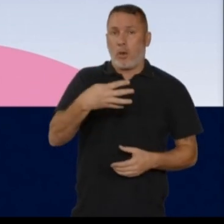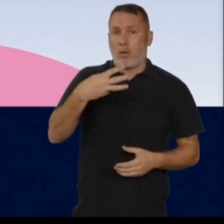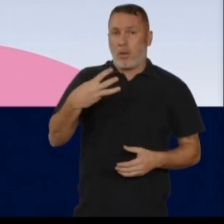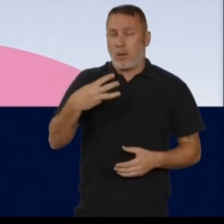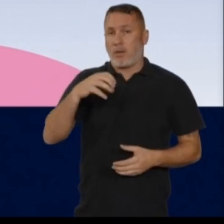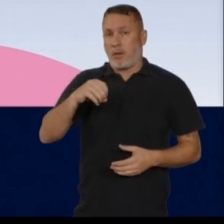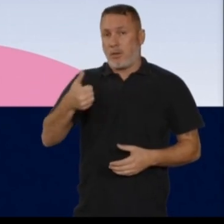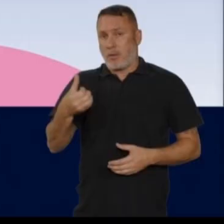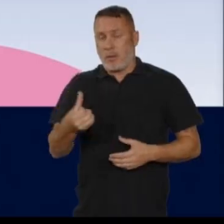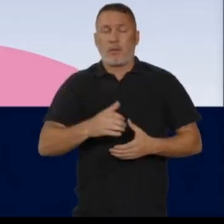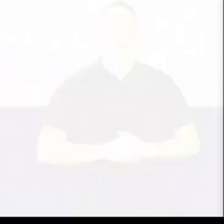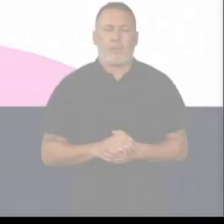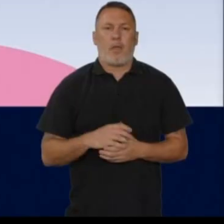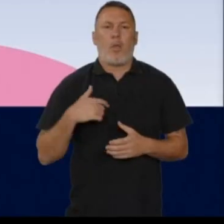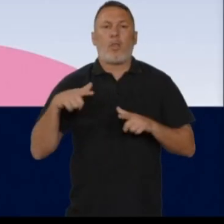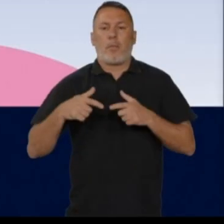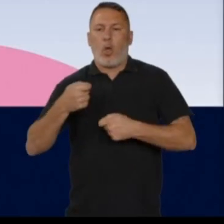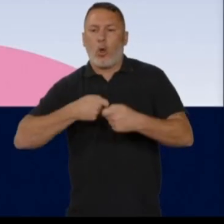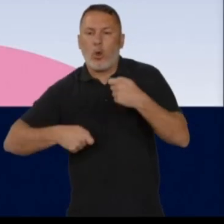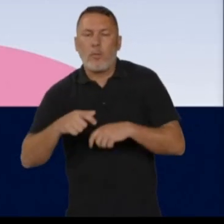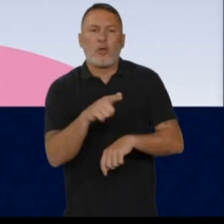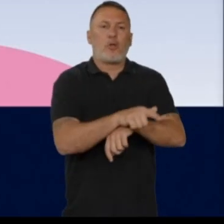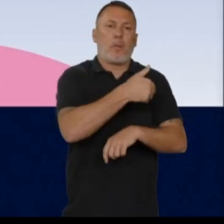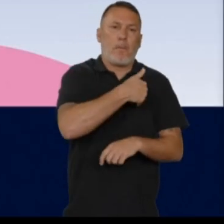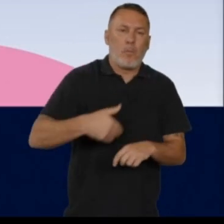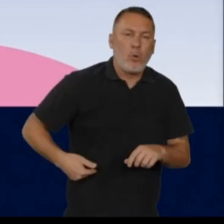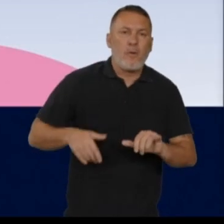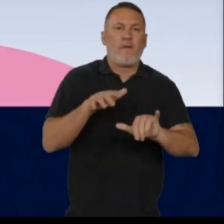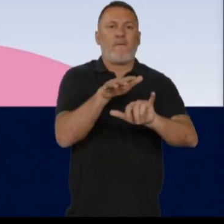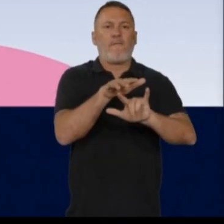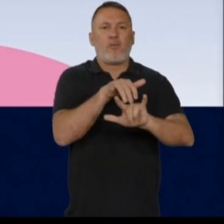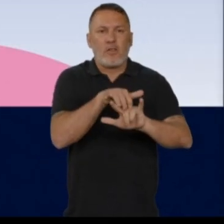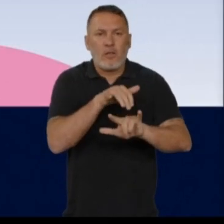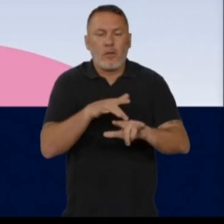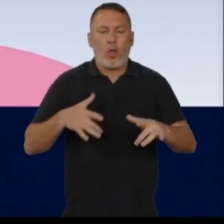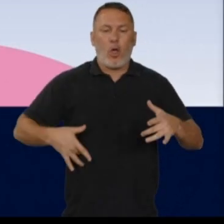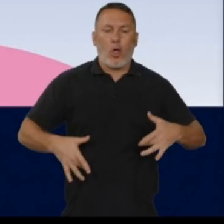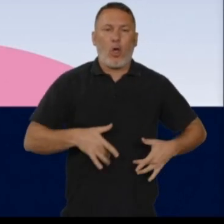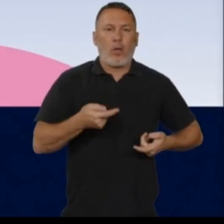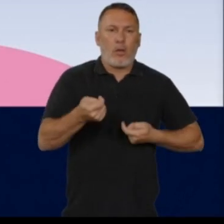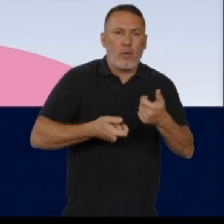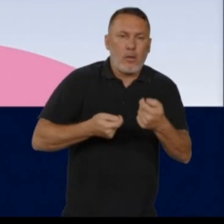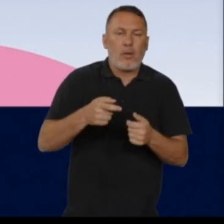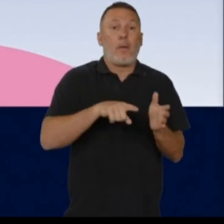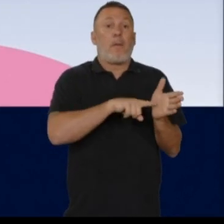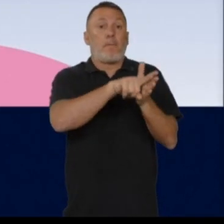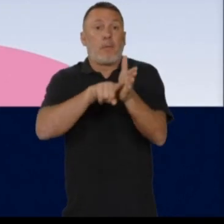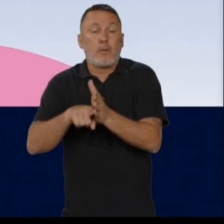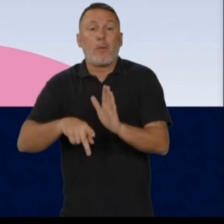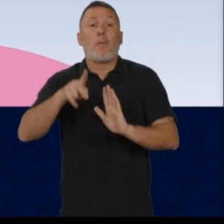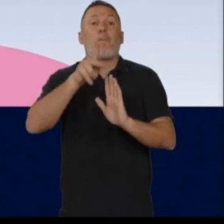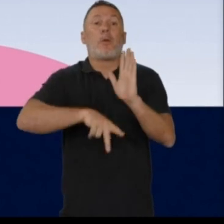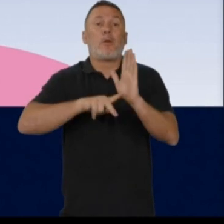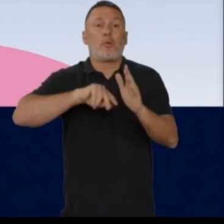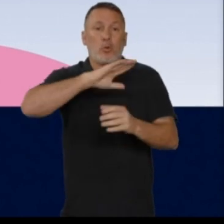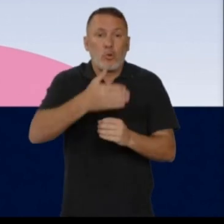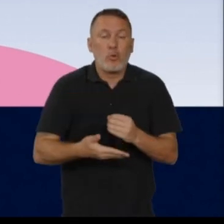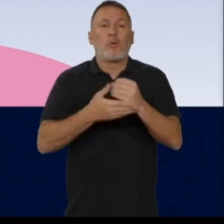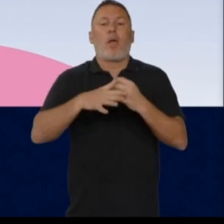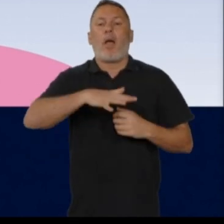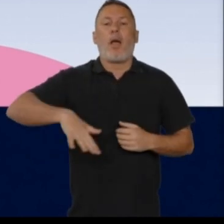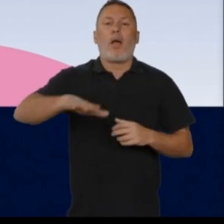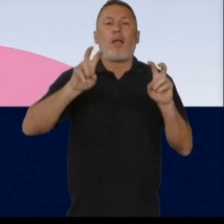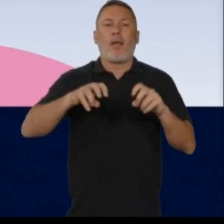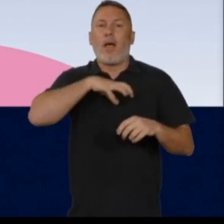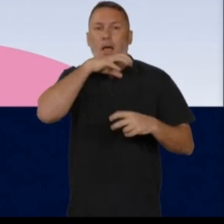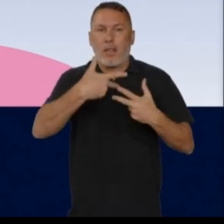43016. Economista e gestora pública, vegetariana e doadora de órgãos, pesquisadora de projetos sustentáveis